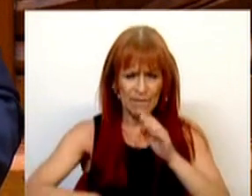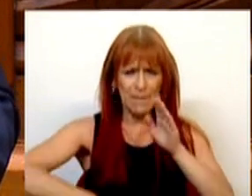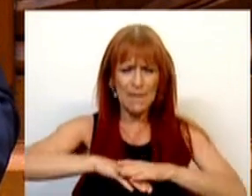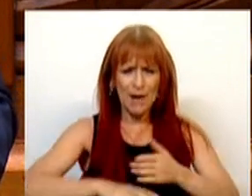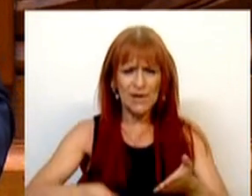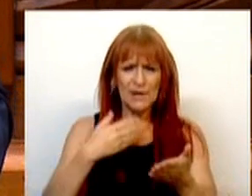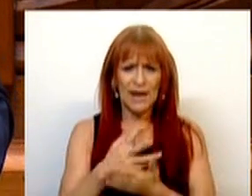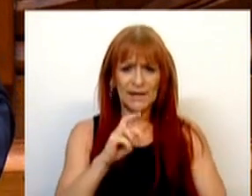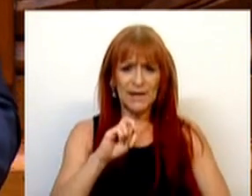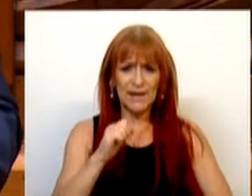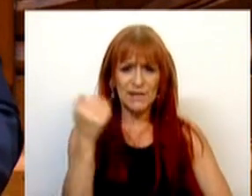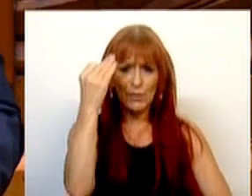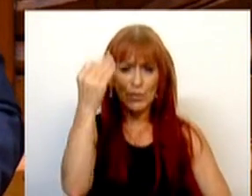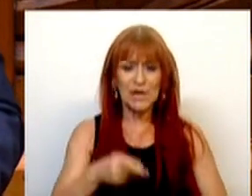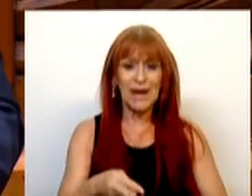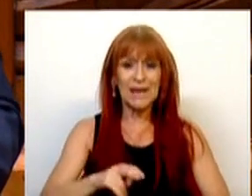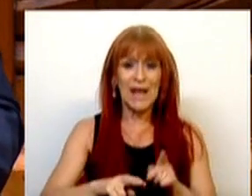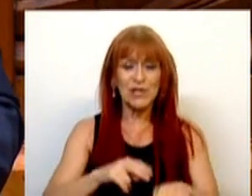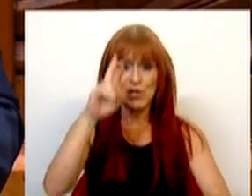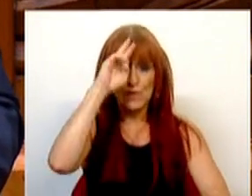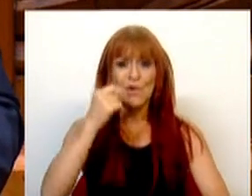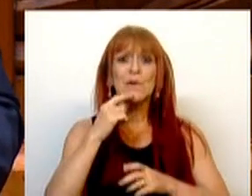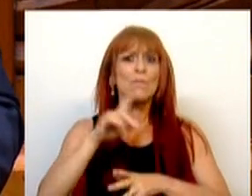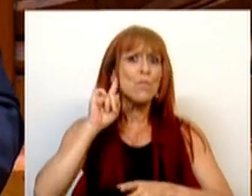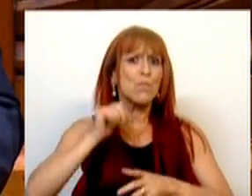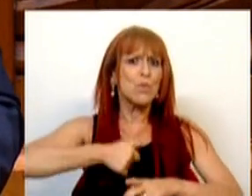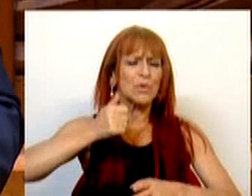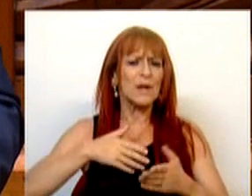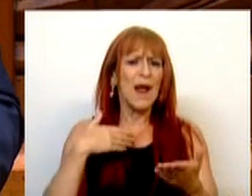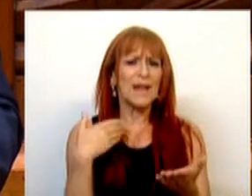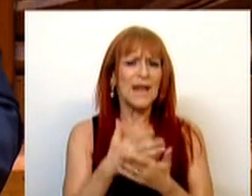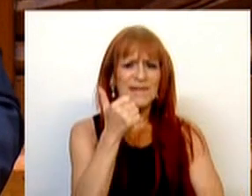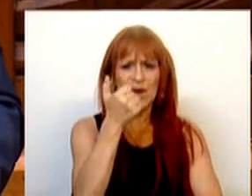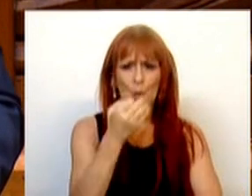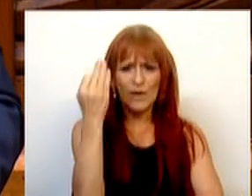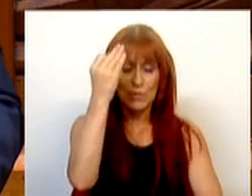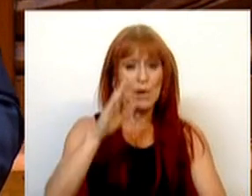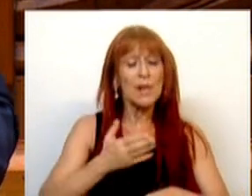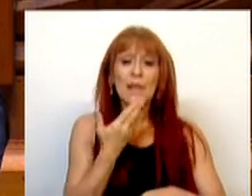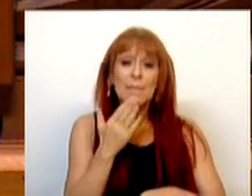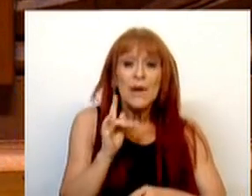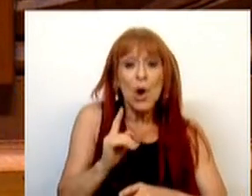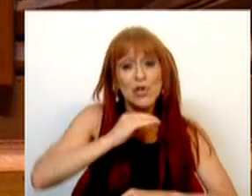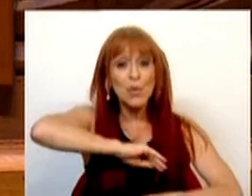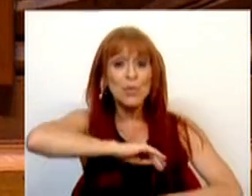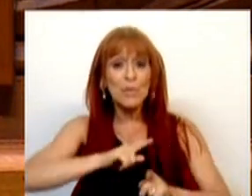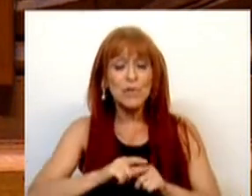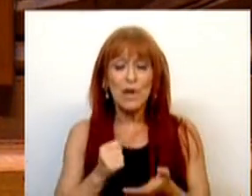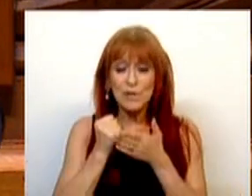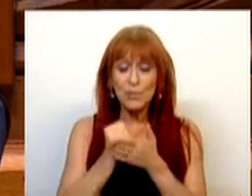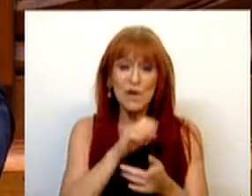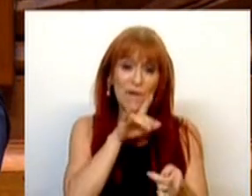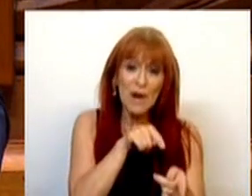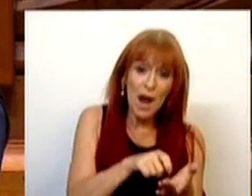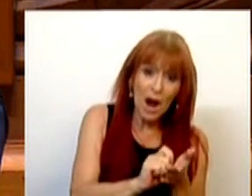35% e à taxa de esforço significativa até 50%, em função do rendimento a suportar